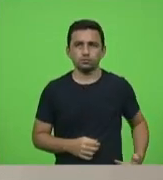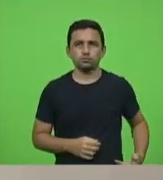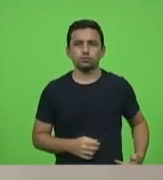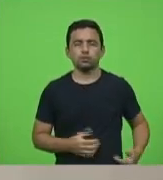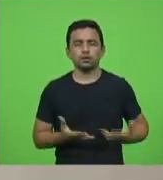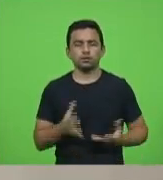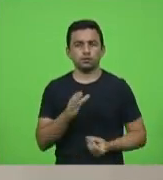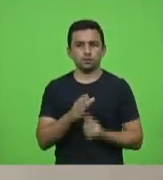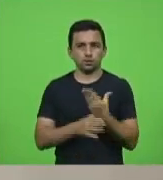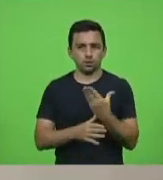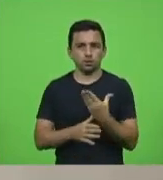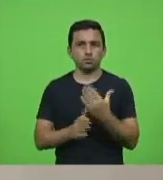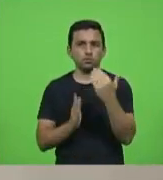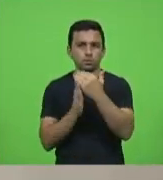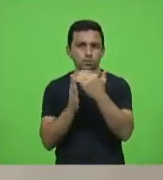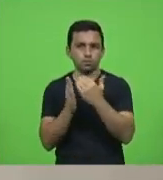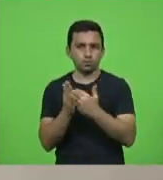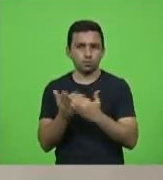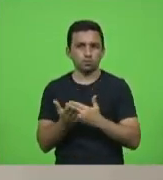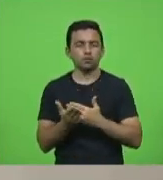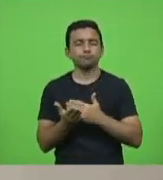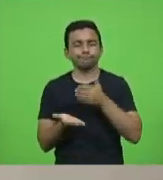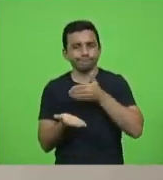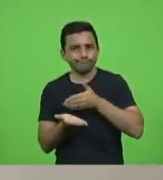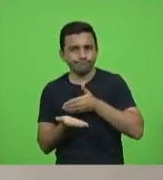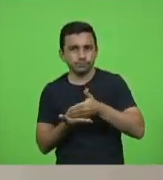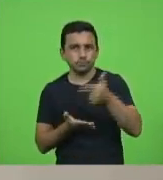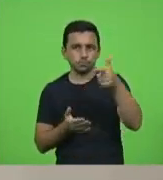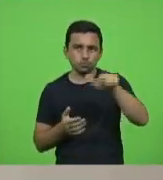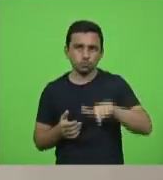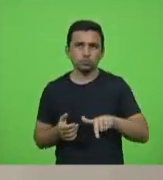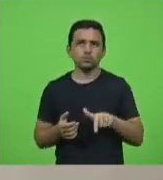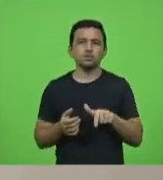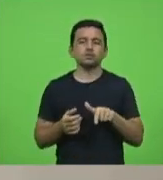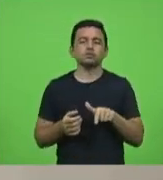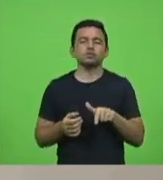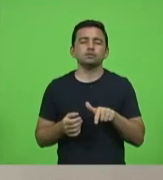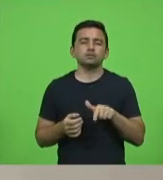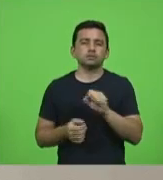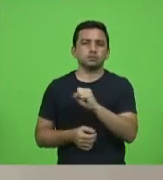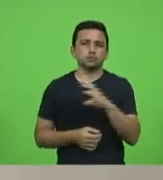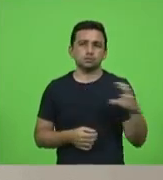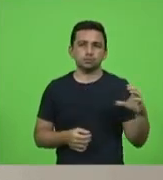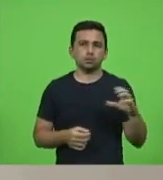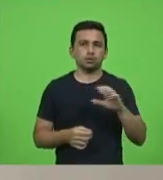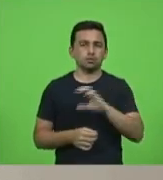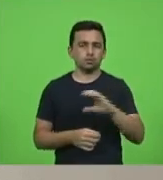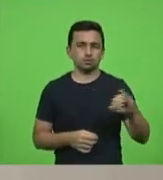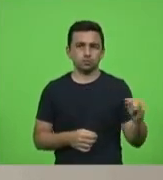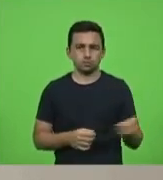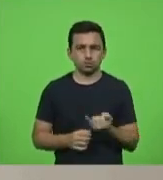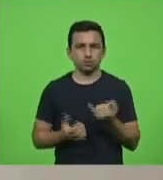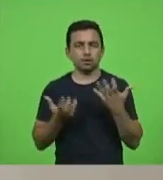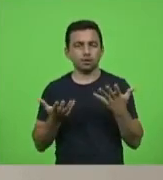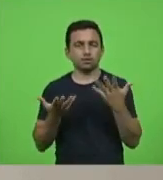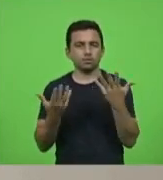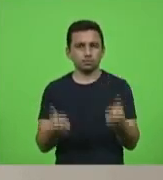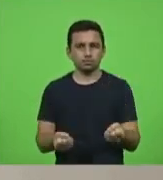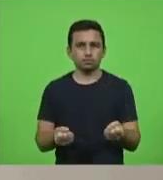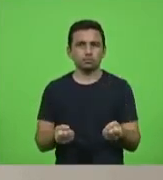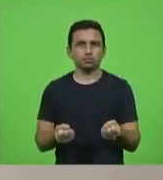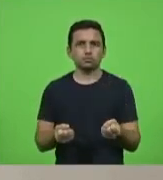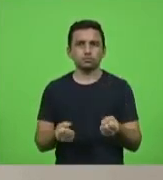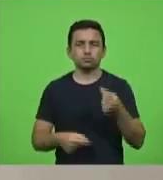programa recomeça Santa Catarina com parecer parecer da comissão de constituição e justiça pela admissibilidade em